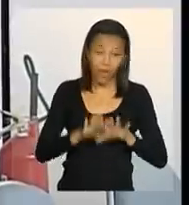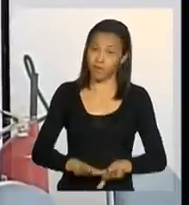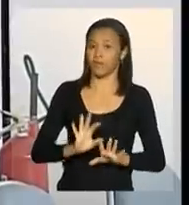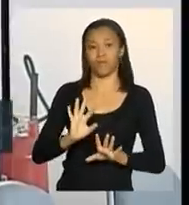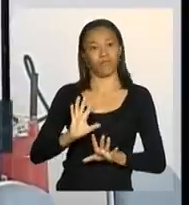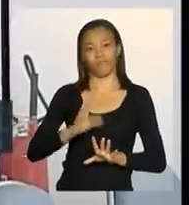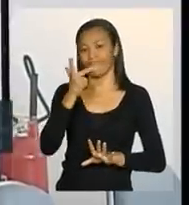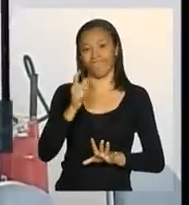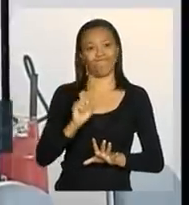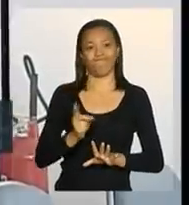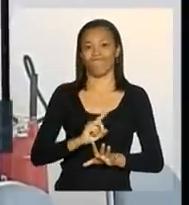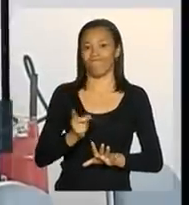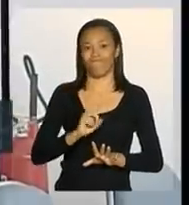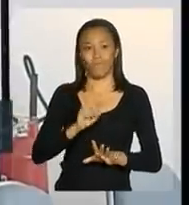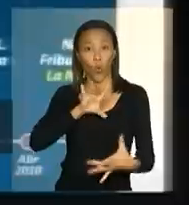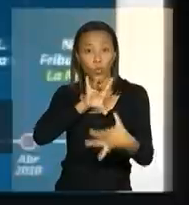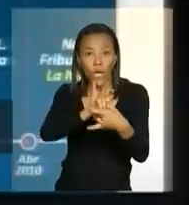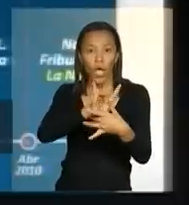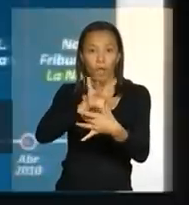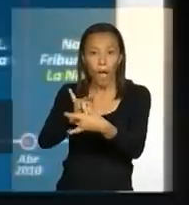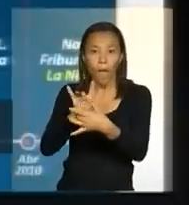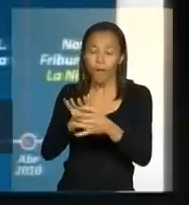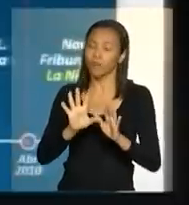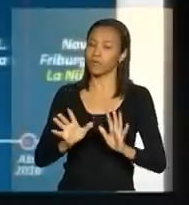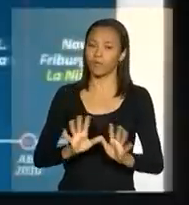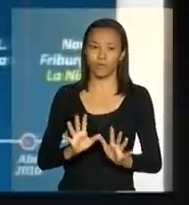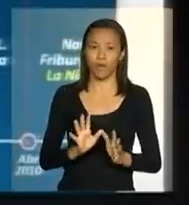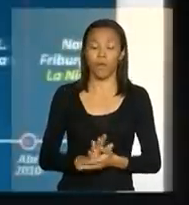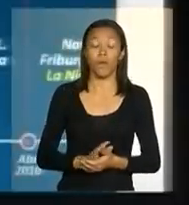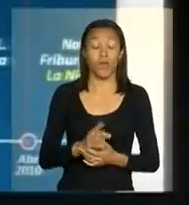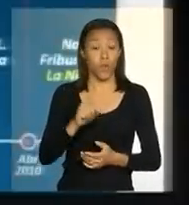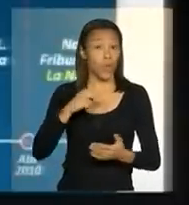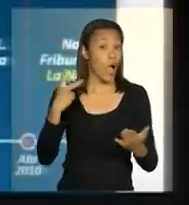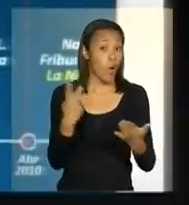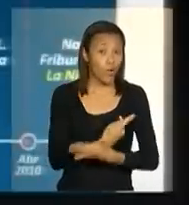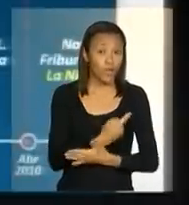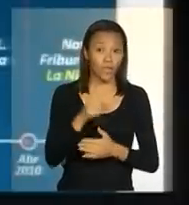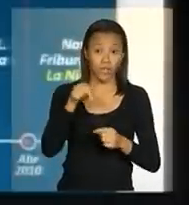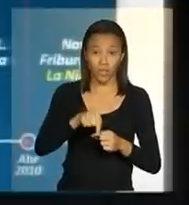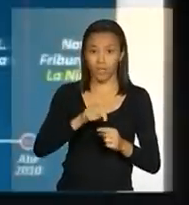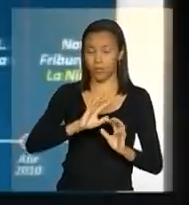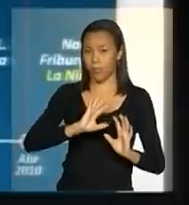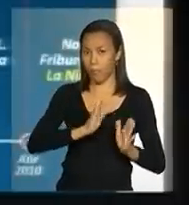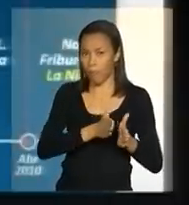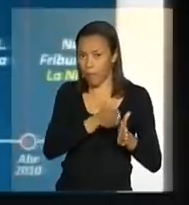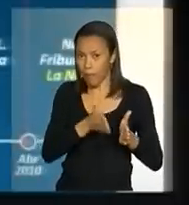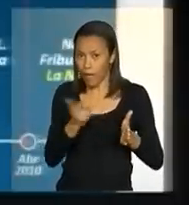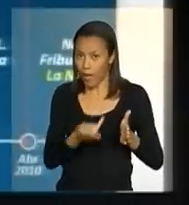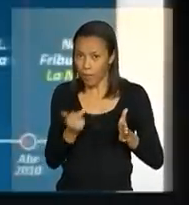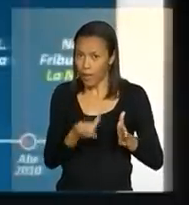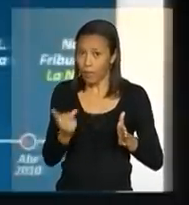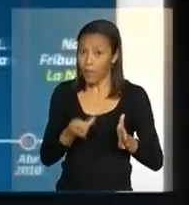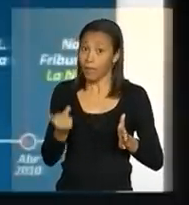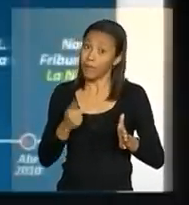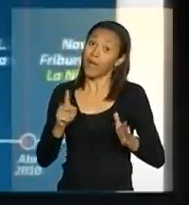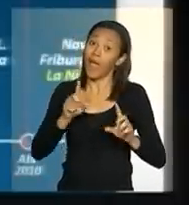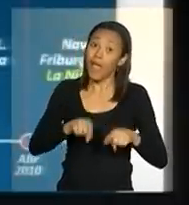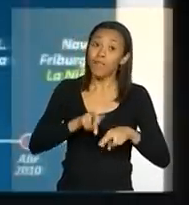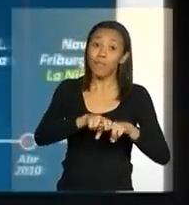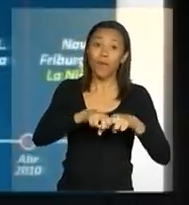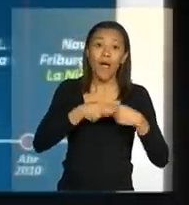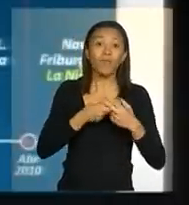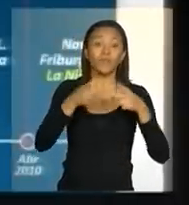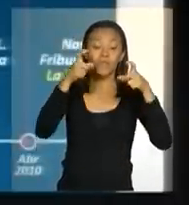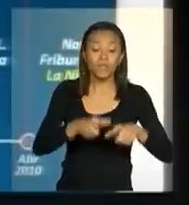Não tem essa aderência. A aderência da maior parte desses eventos está associado a questões extremamente